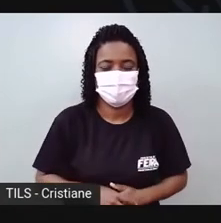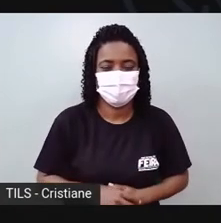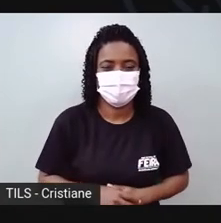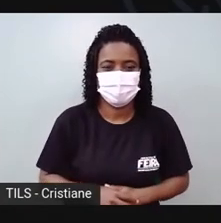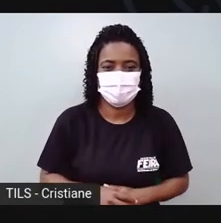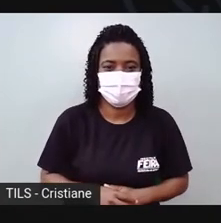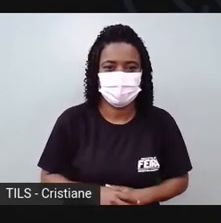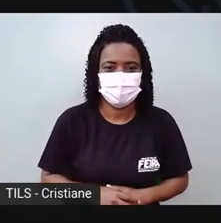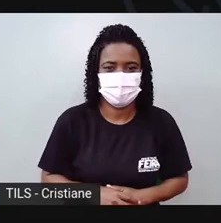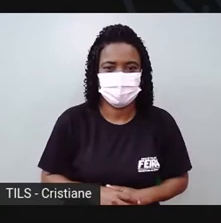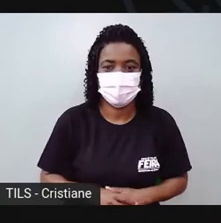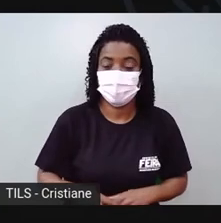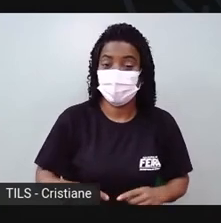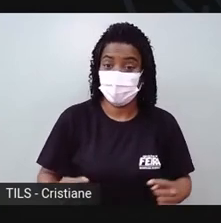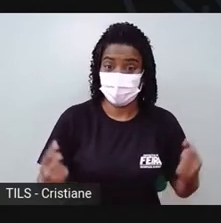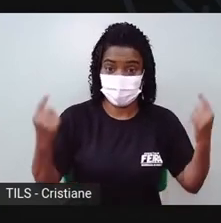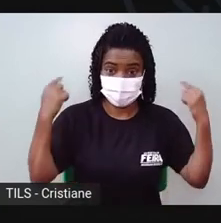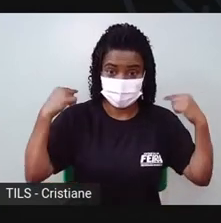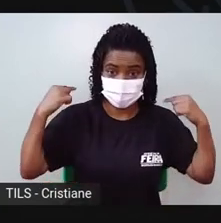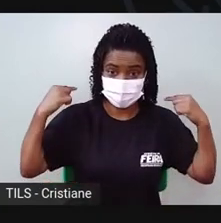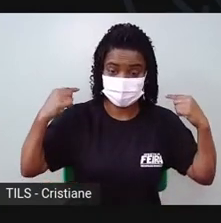as duas de trás.